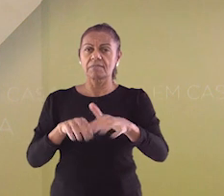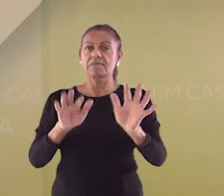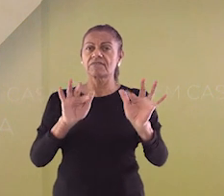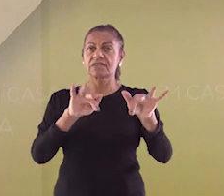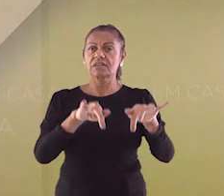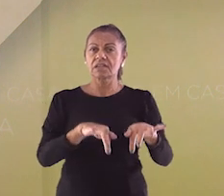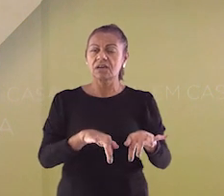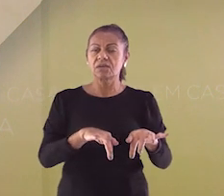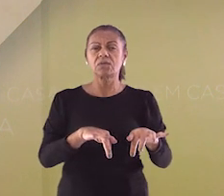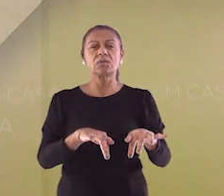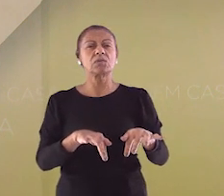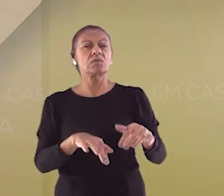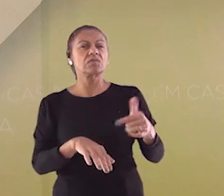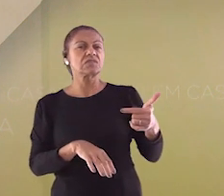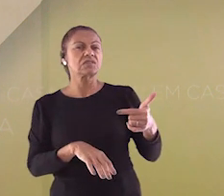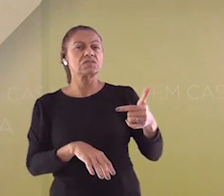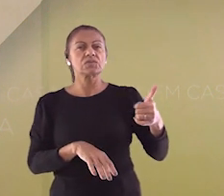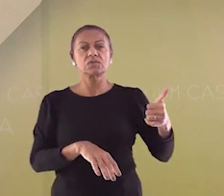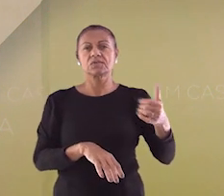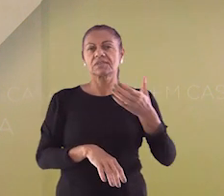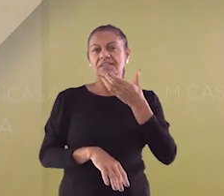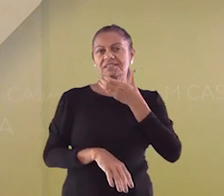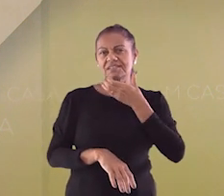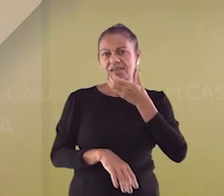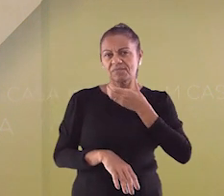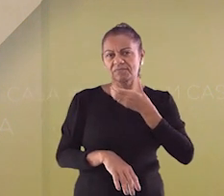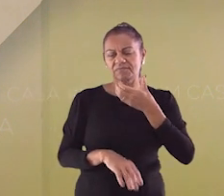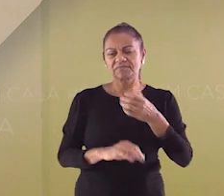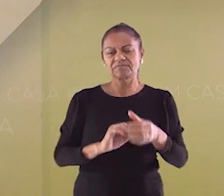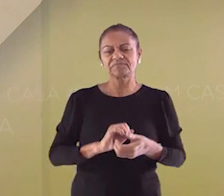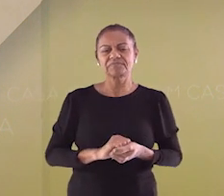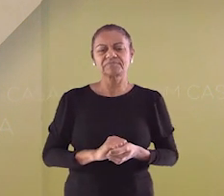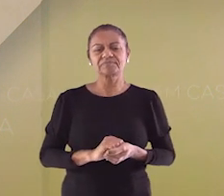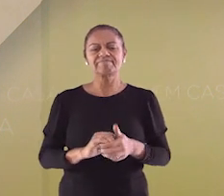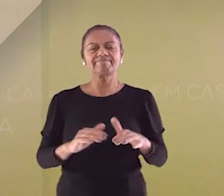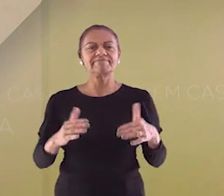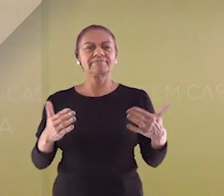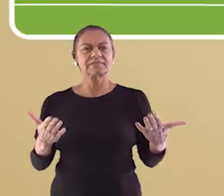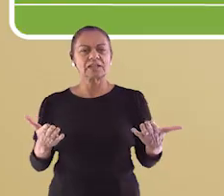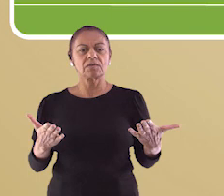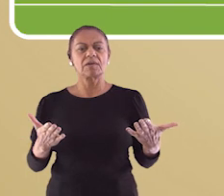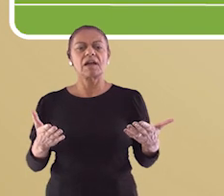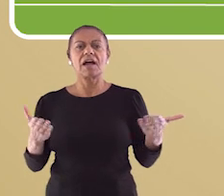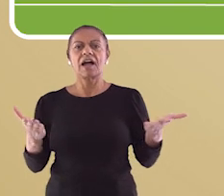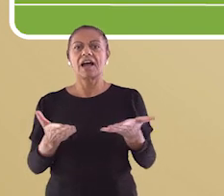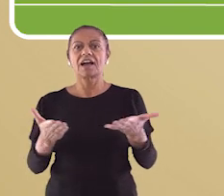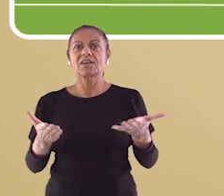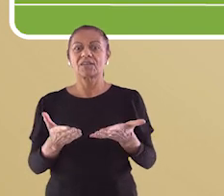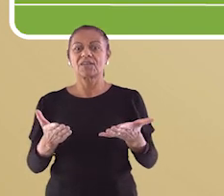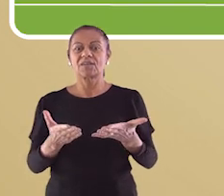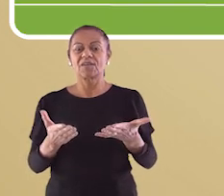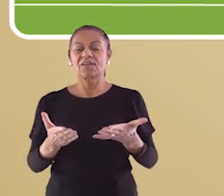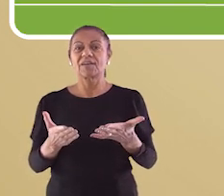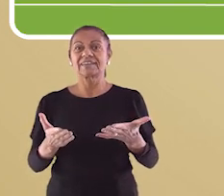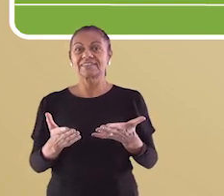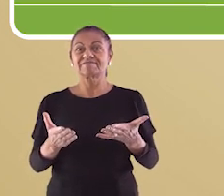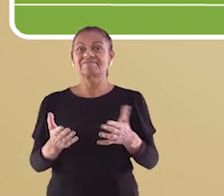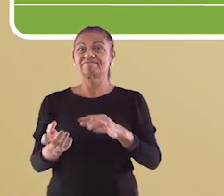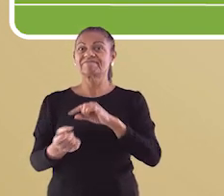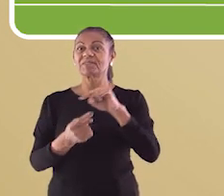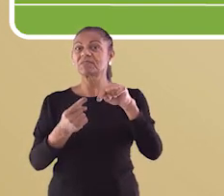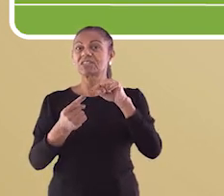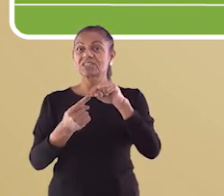22 de setembro e termina por volta do dia 21 de dezembro. Bom, chegamos na questão